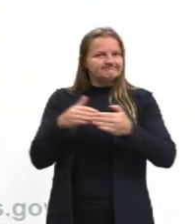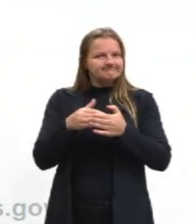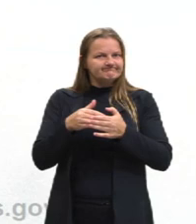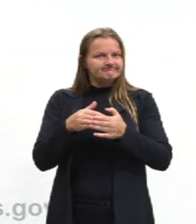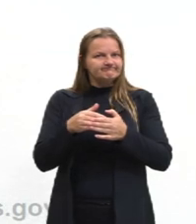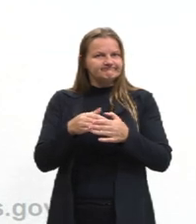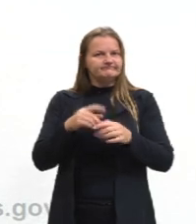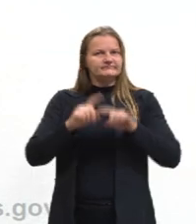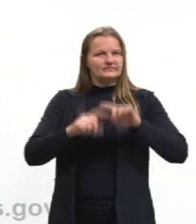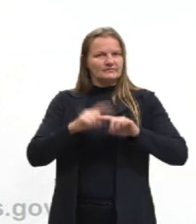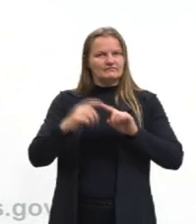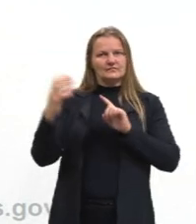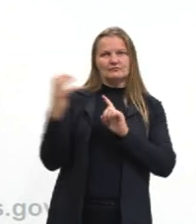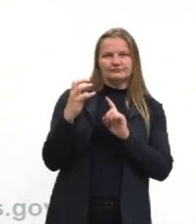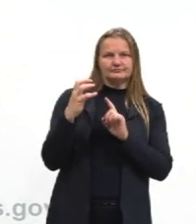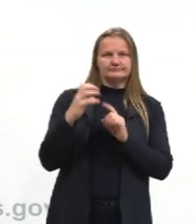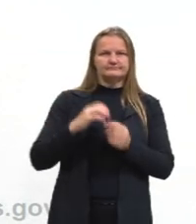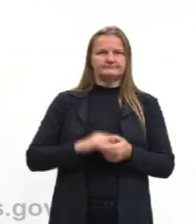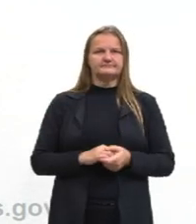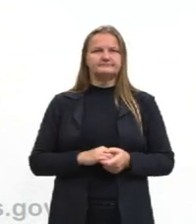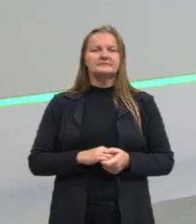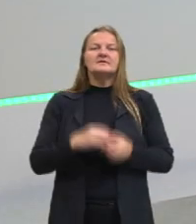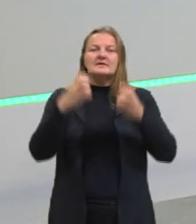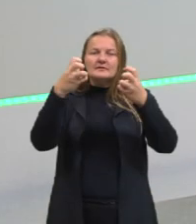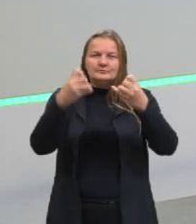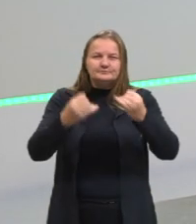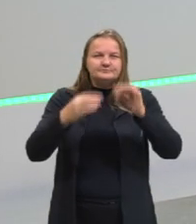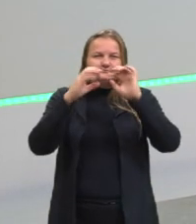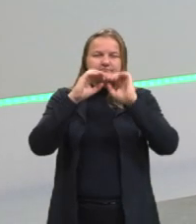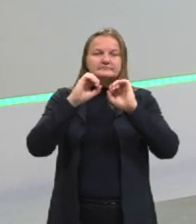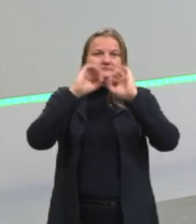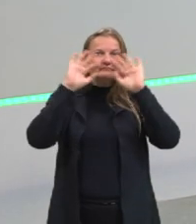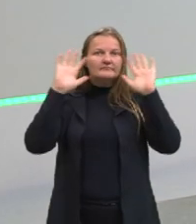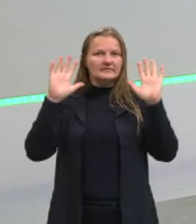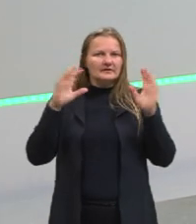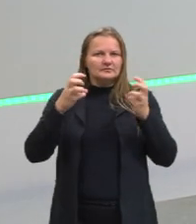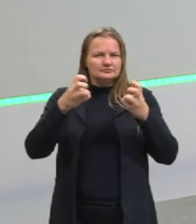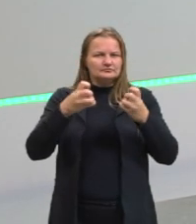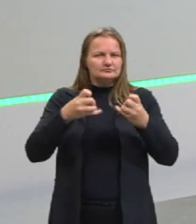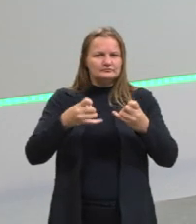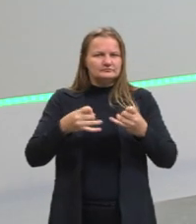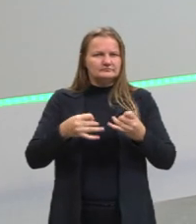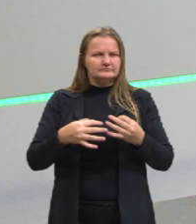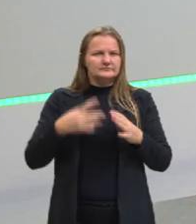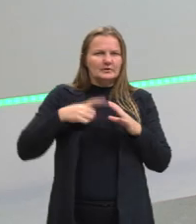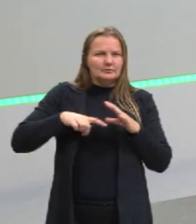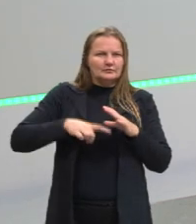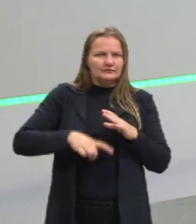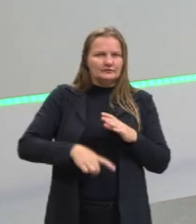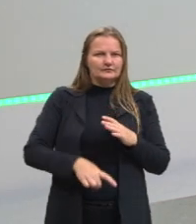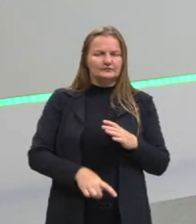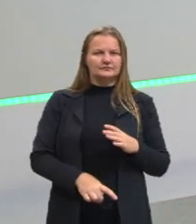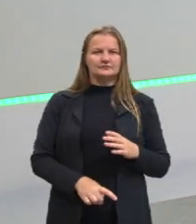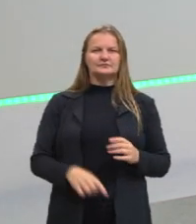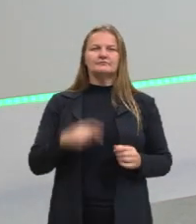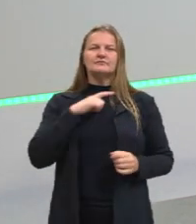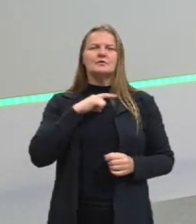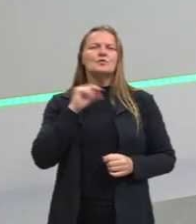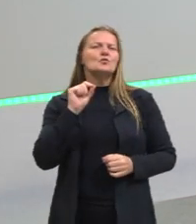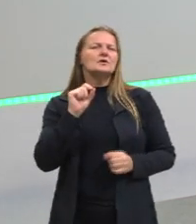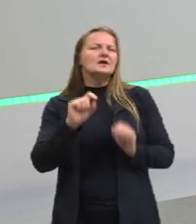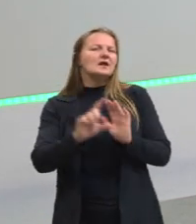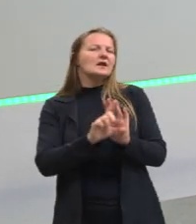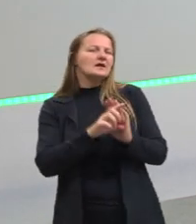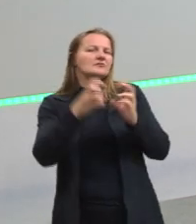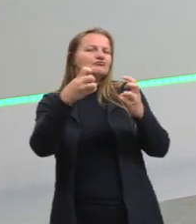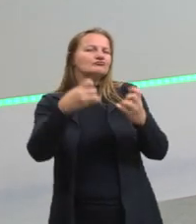exercida sobre ele. Então, para a gente entender claramente, tentar estudar um pouco mais, compreender o que que essa lei